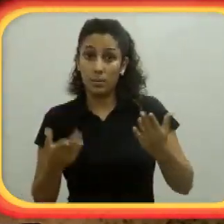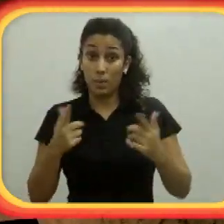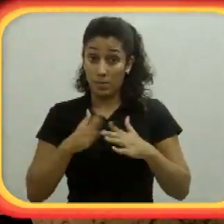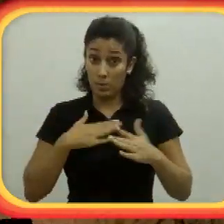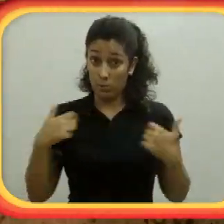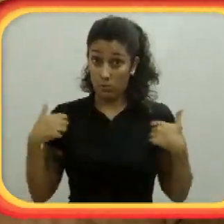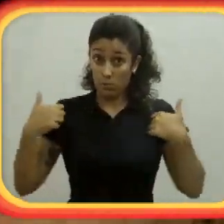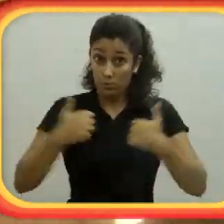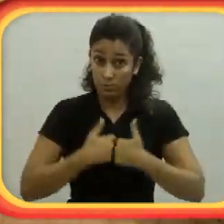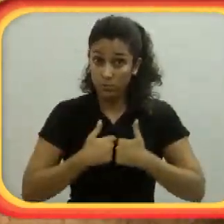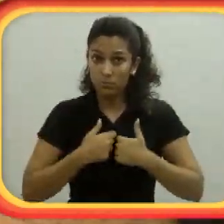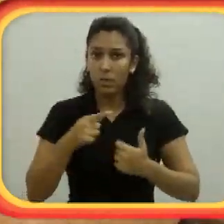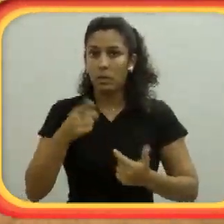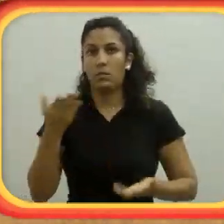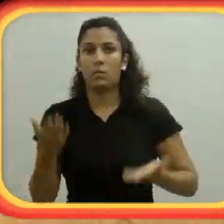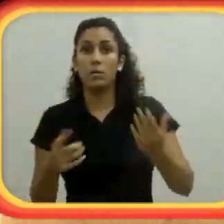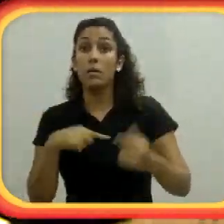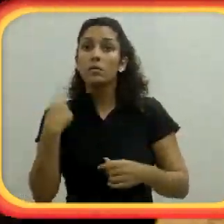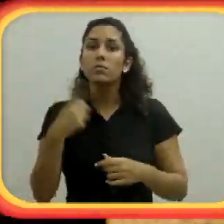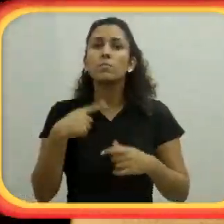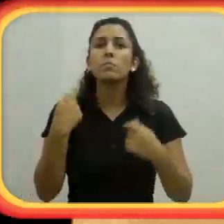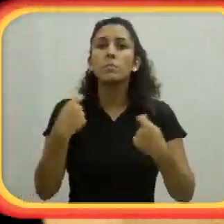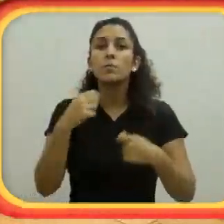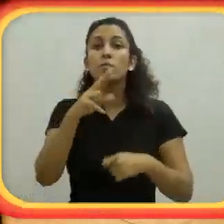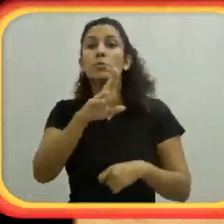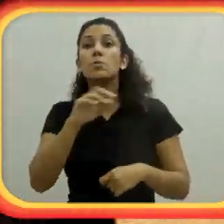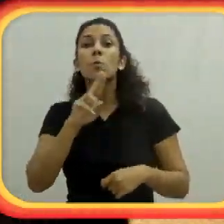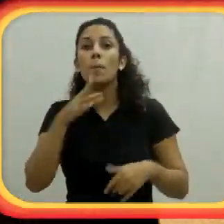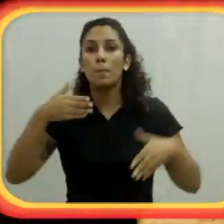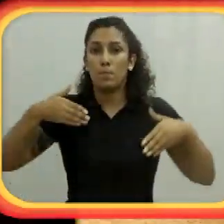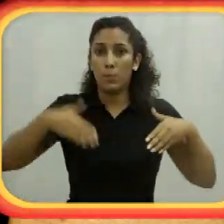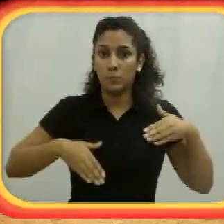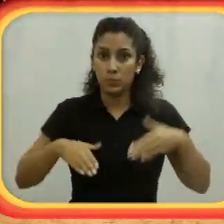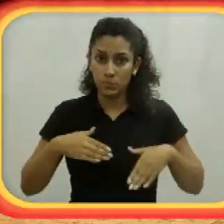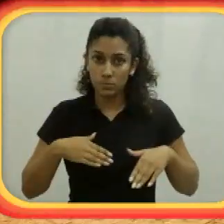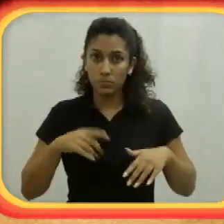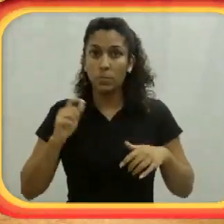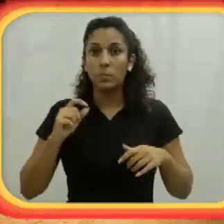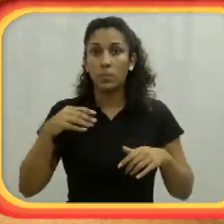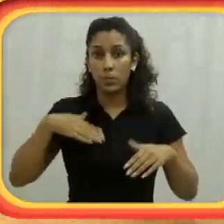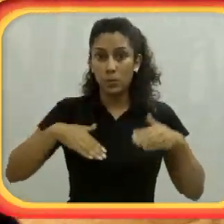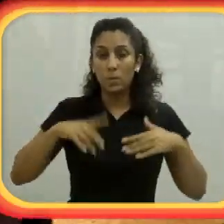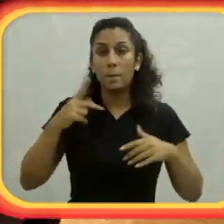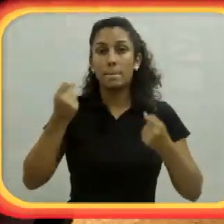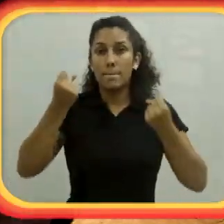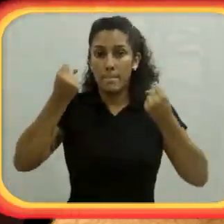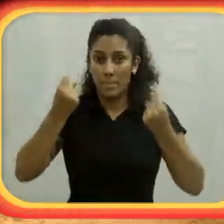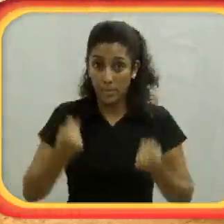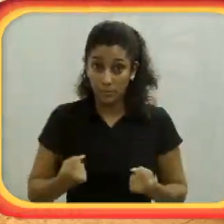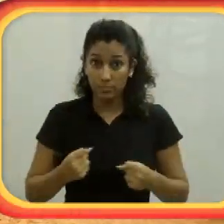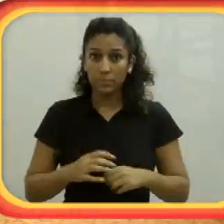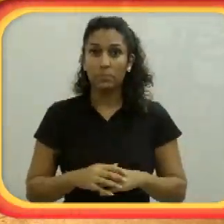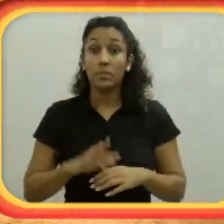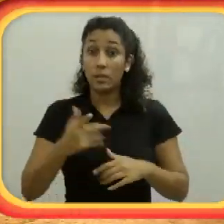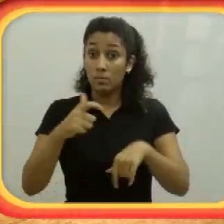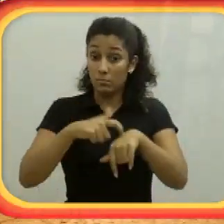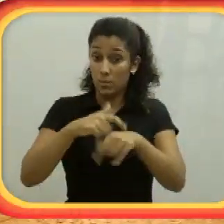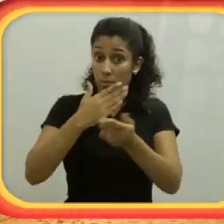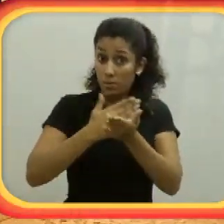que a gente chama de colete equilibrador, no meu colete equilibrador, a gente tem